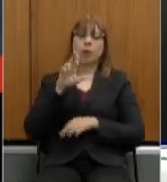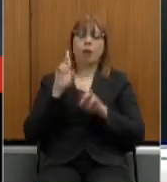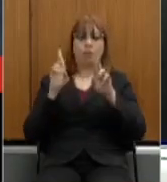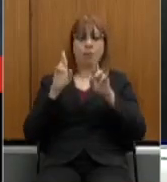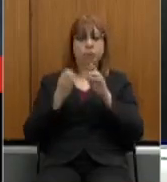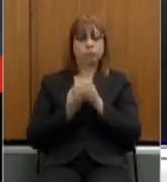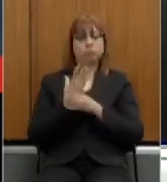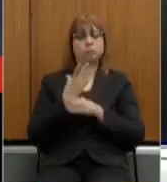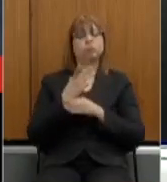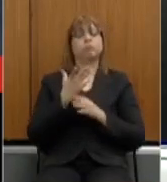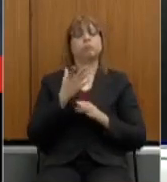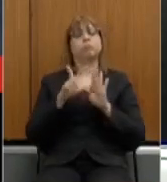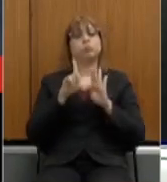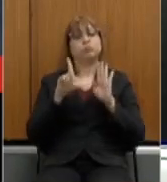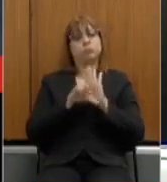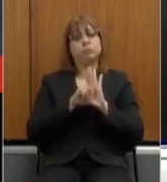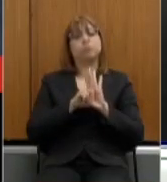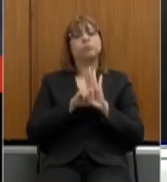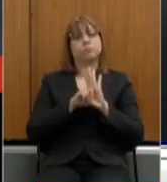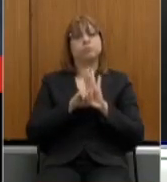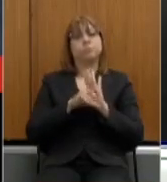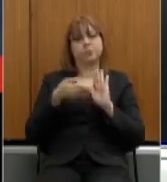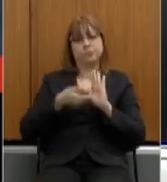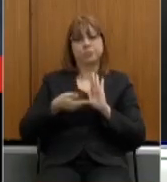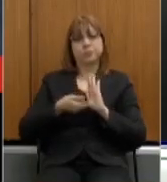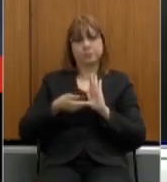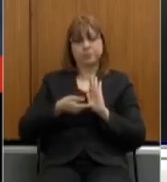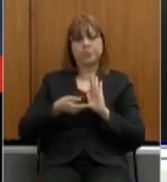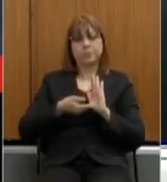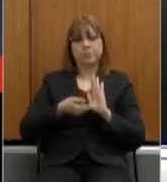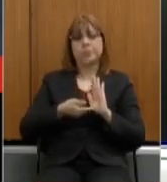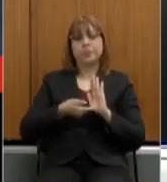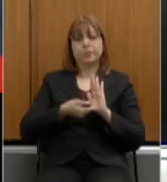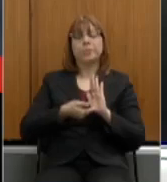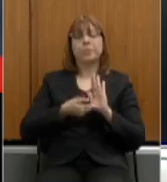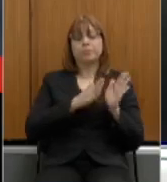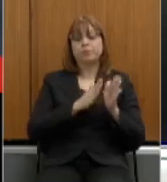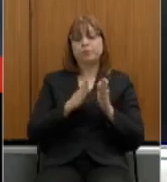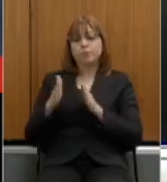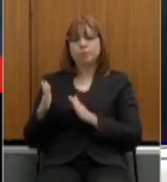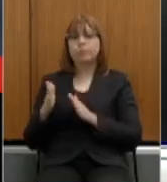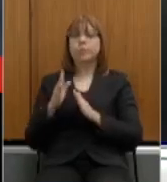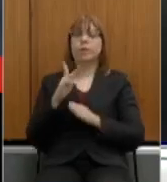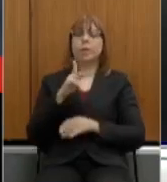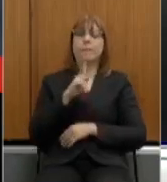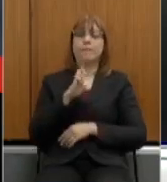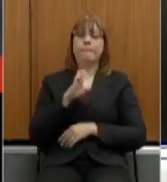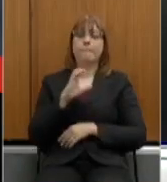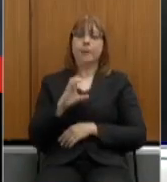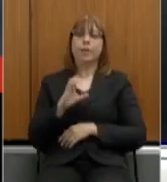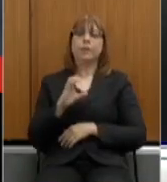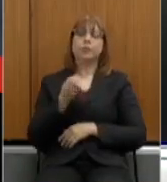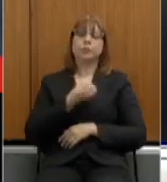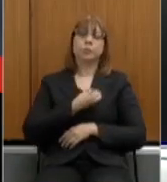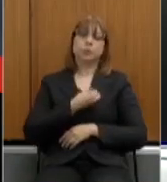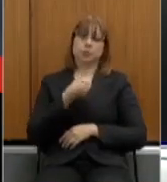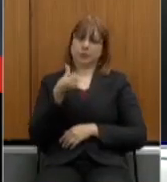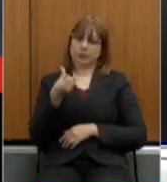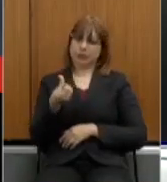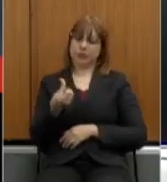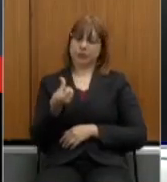Previdência na Comissão Especial da Câmara dos Deputados, ao longo da tramitação da PEC nº 6 de 2019,